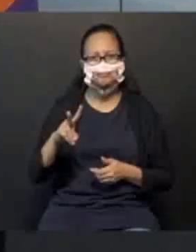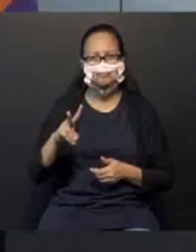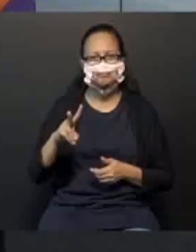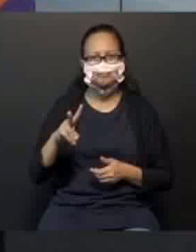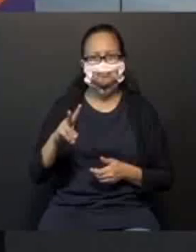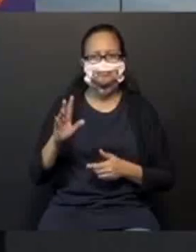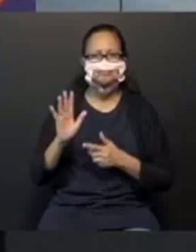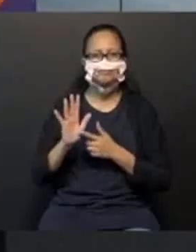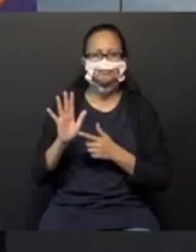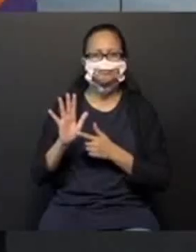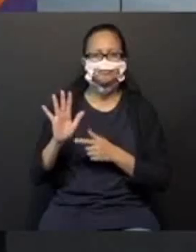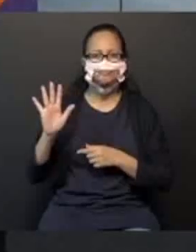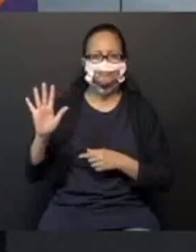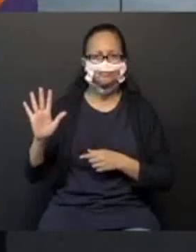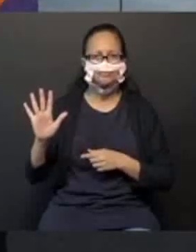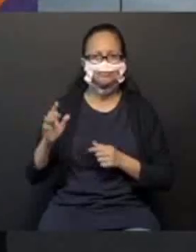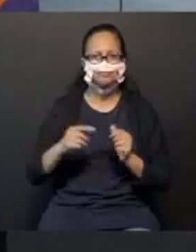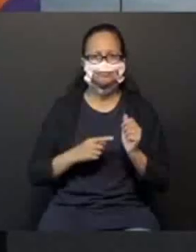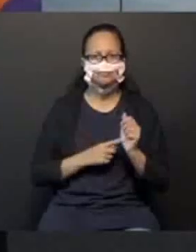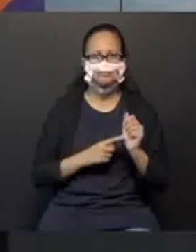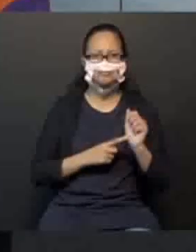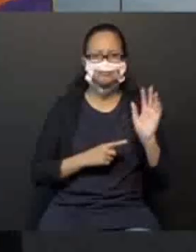Direita e esquerda.